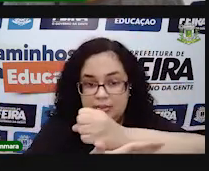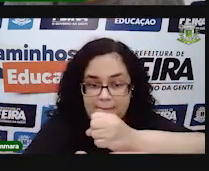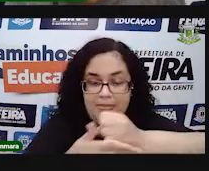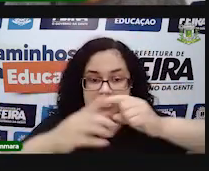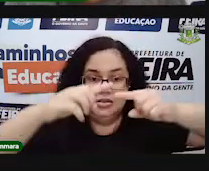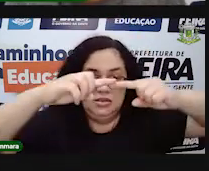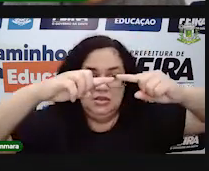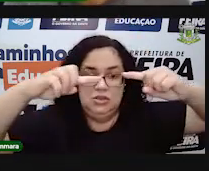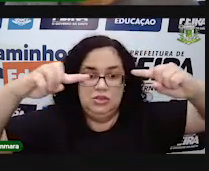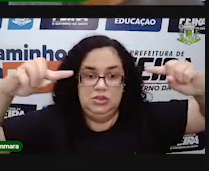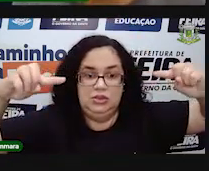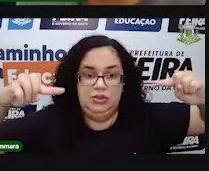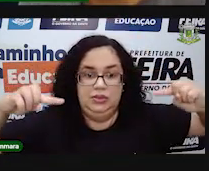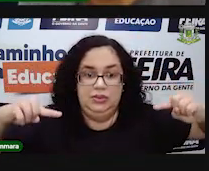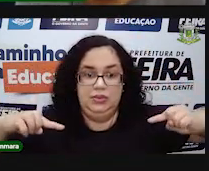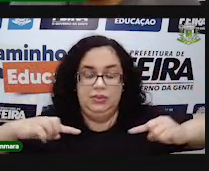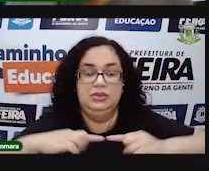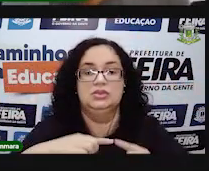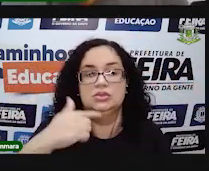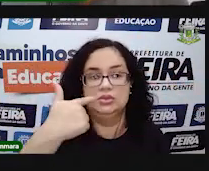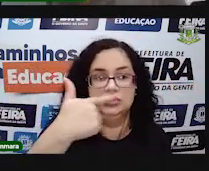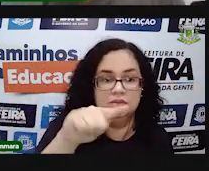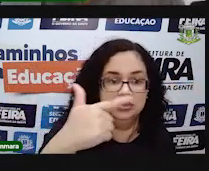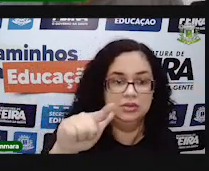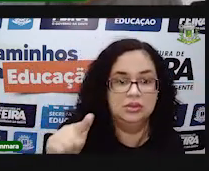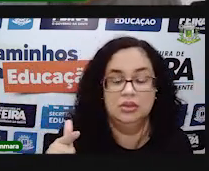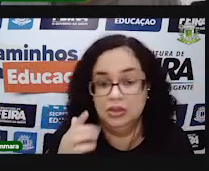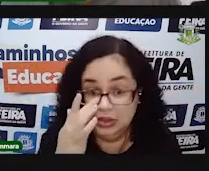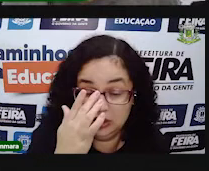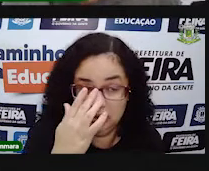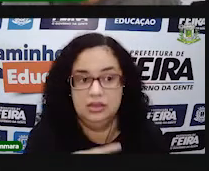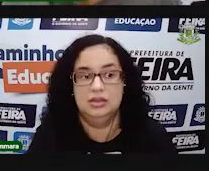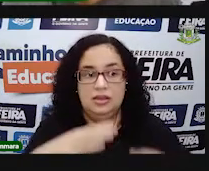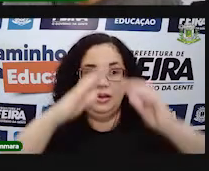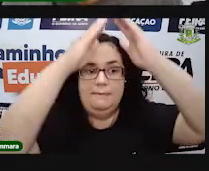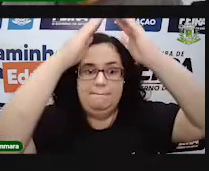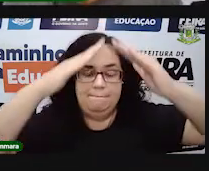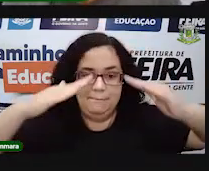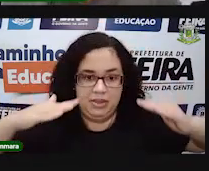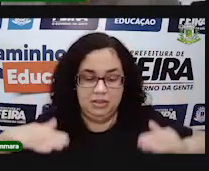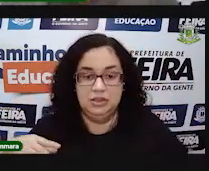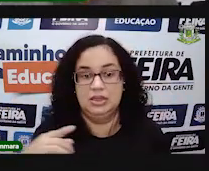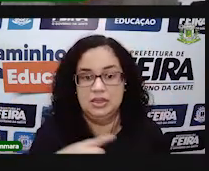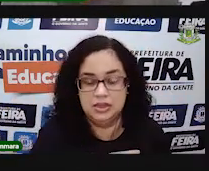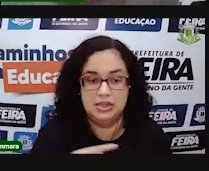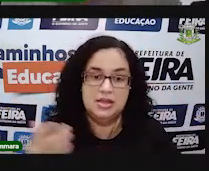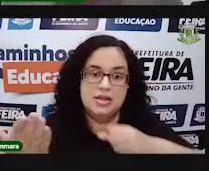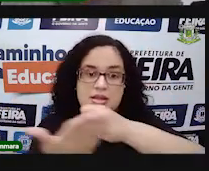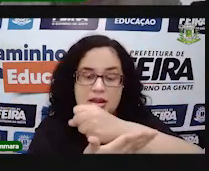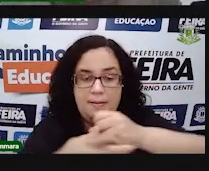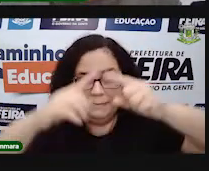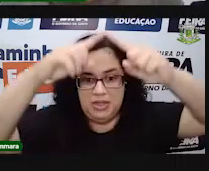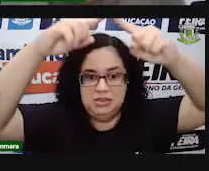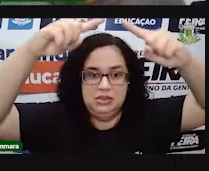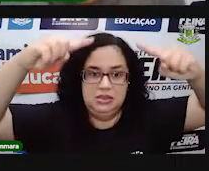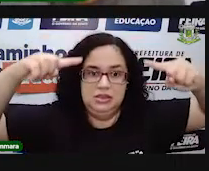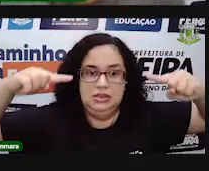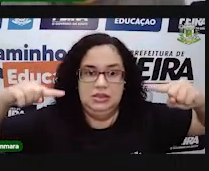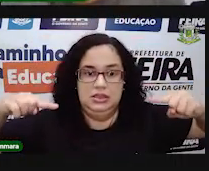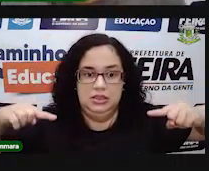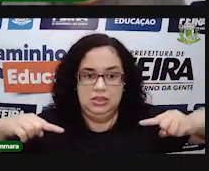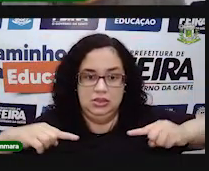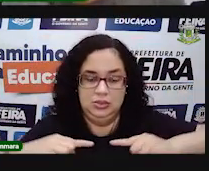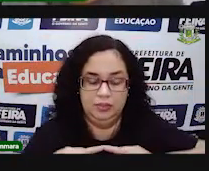Então, essa pirâmide a gente chama de pirâmide de base quadrada. Mas existem outras. Existe a